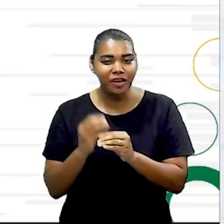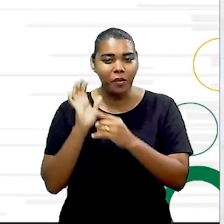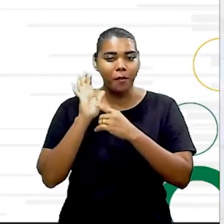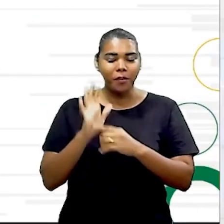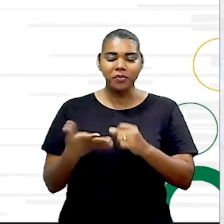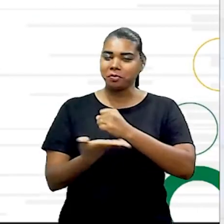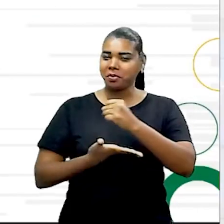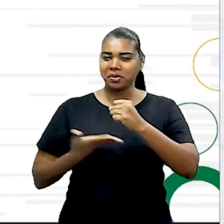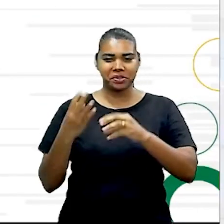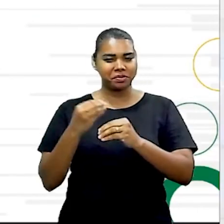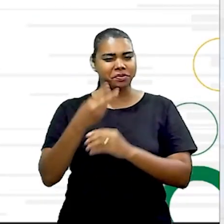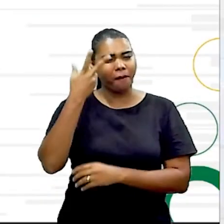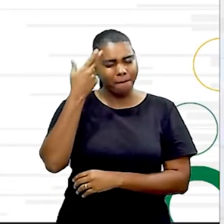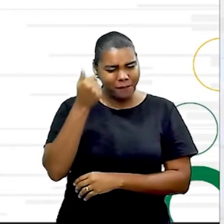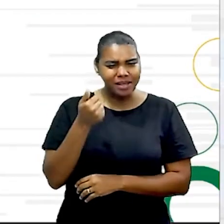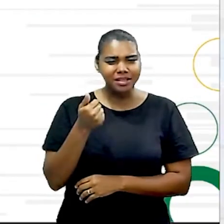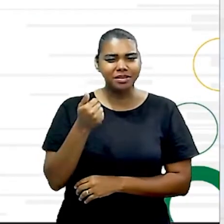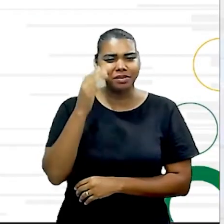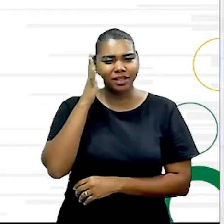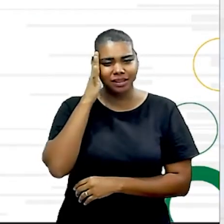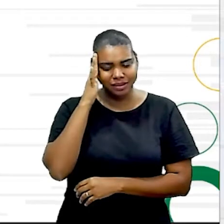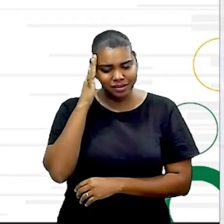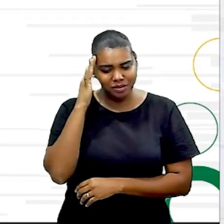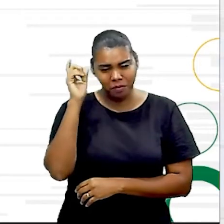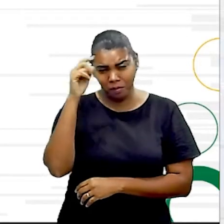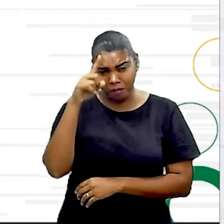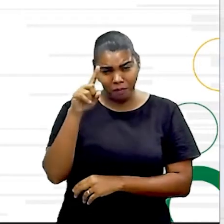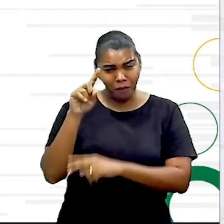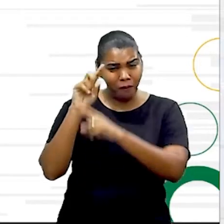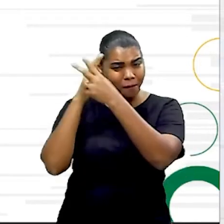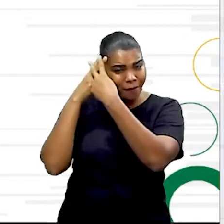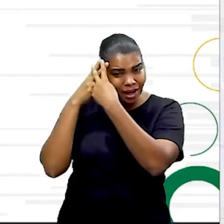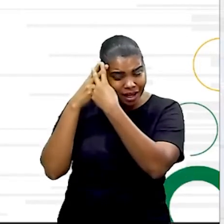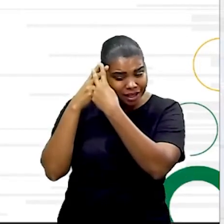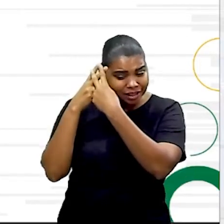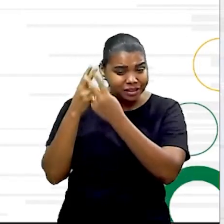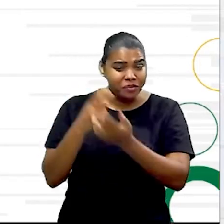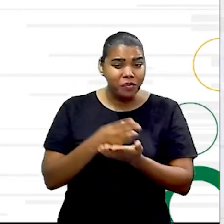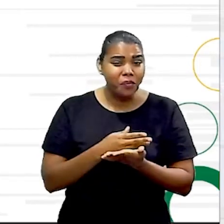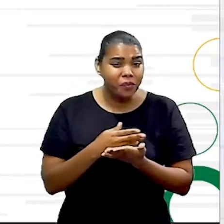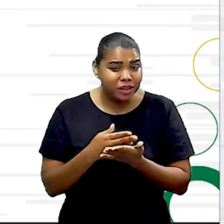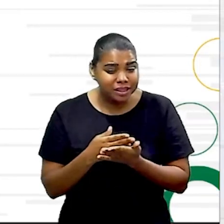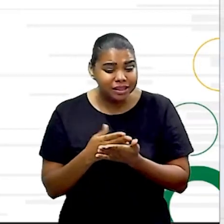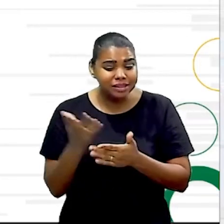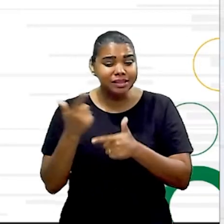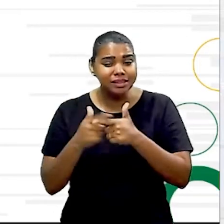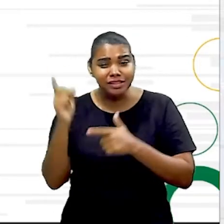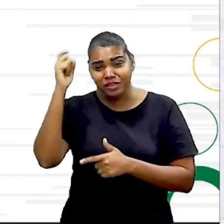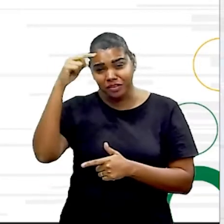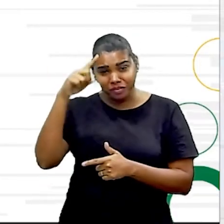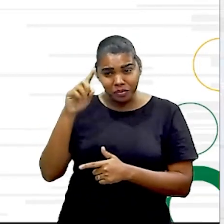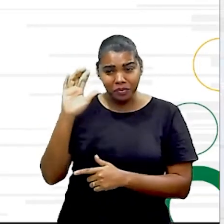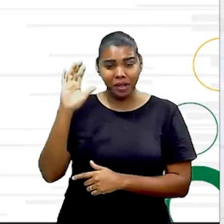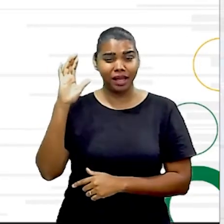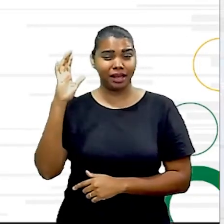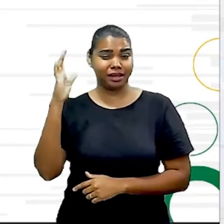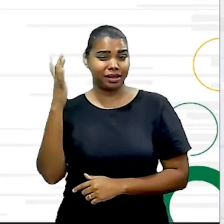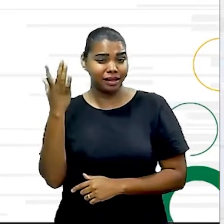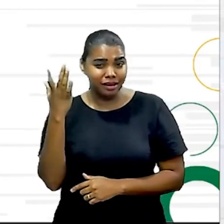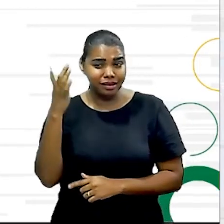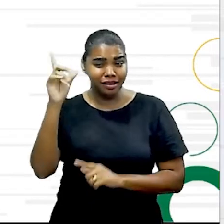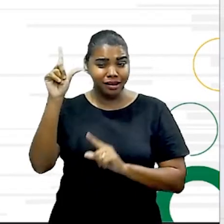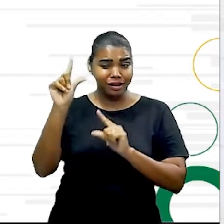basicamente a mesma estrutura, só que um pouco mais complexa. Você teria o início, complicação, clímax, a